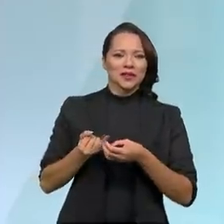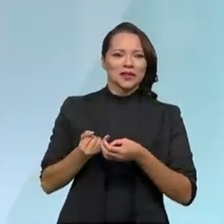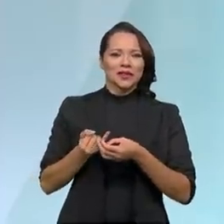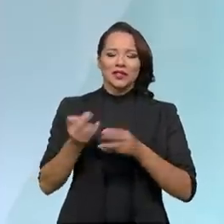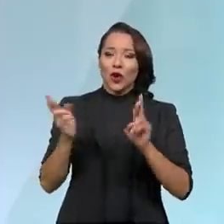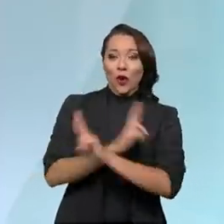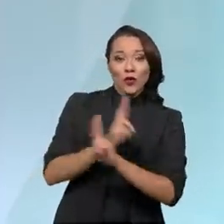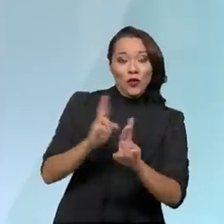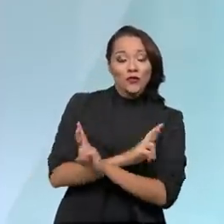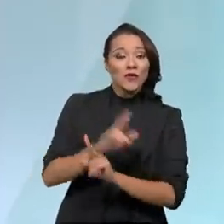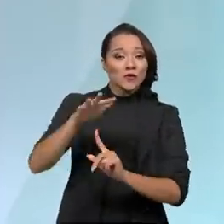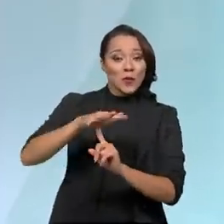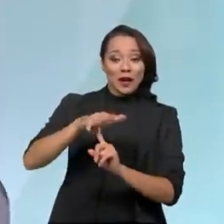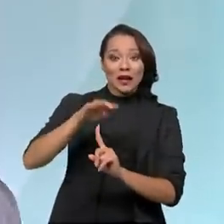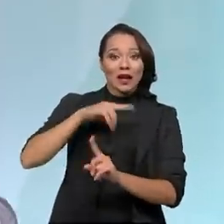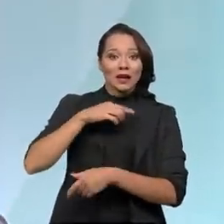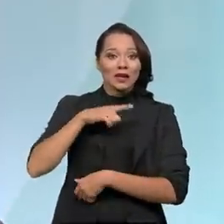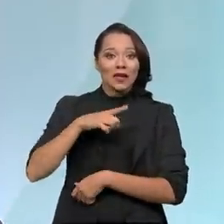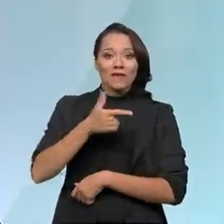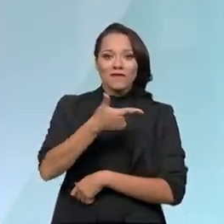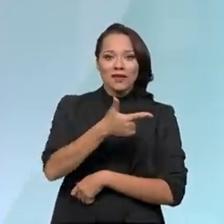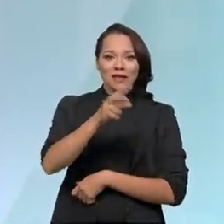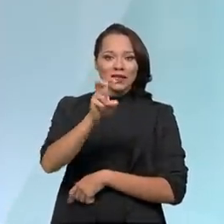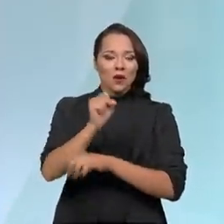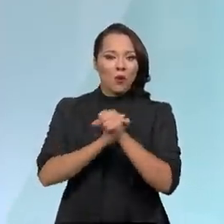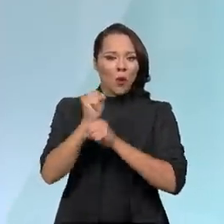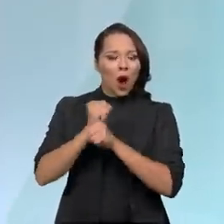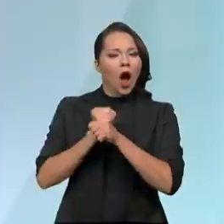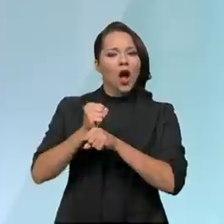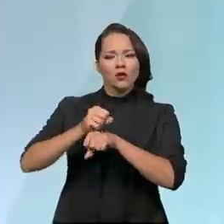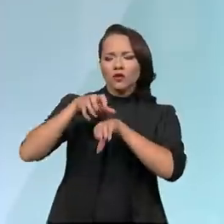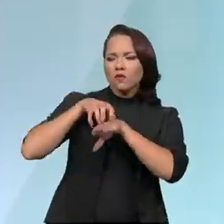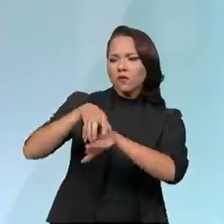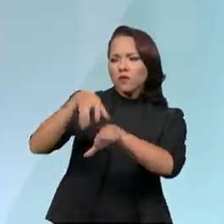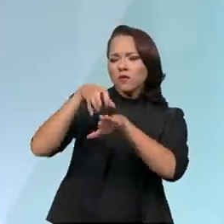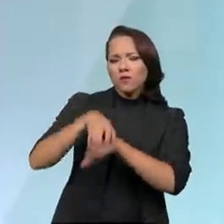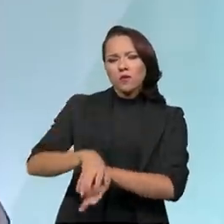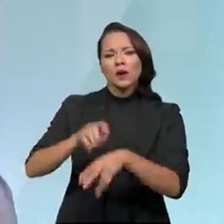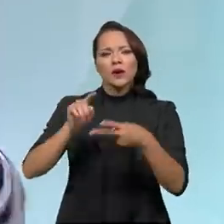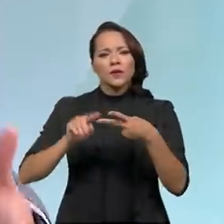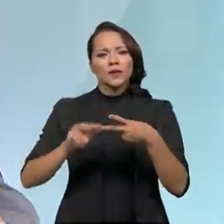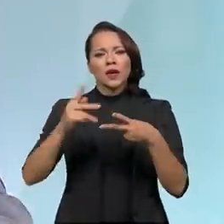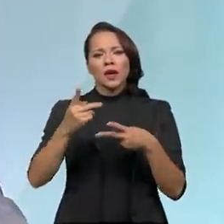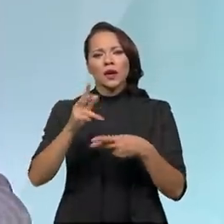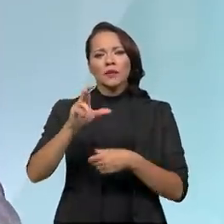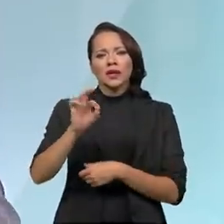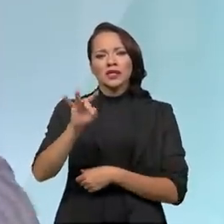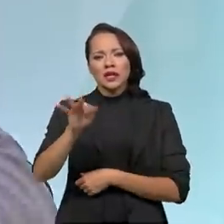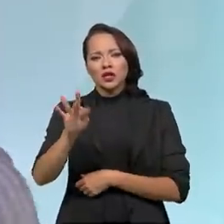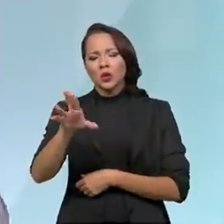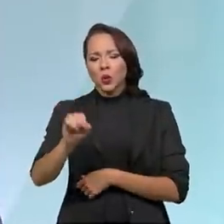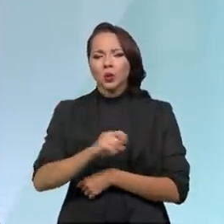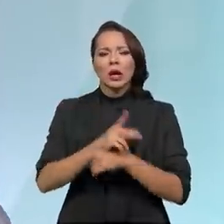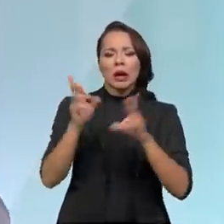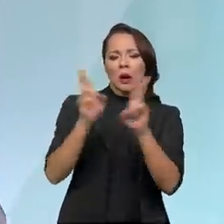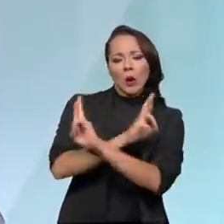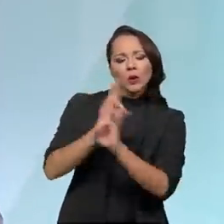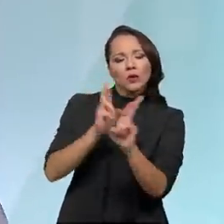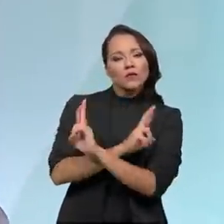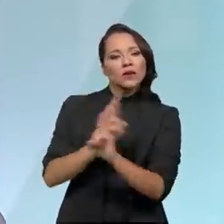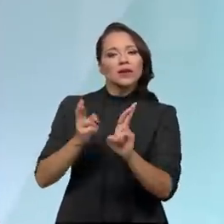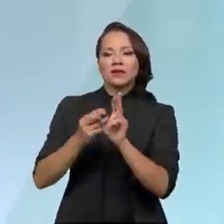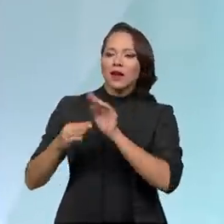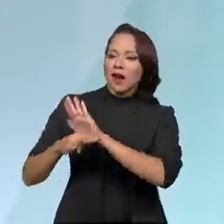rodovias do Paraná, que tem 25 anos de memória de tráfego, de uma rodovia Presidente Dutra, de rodovias que servem,